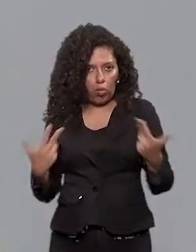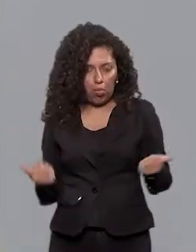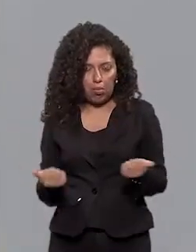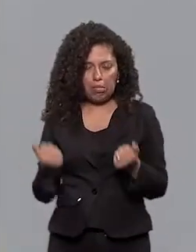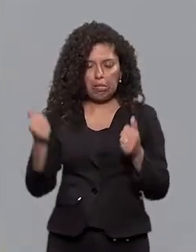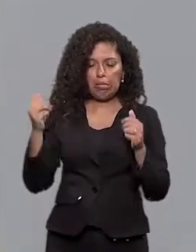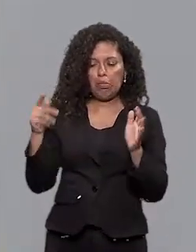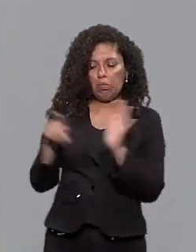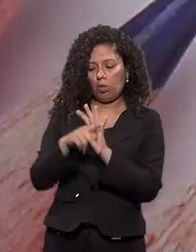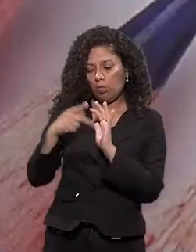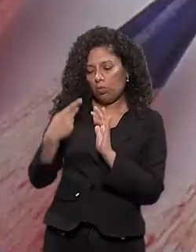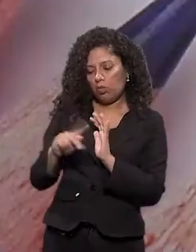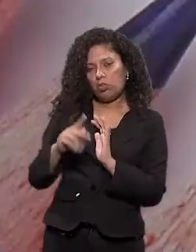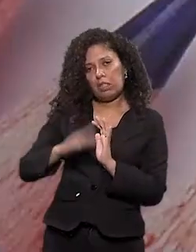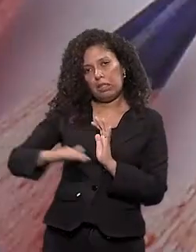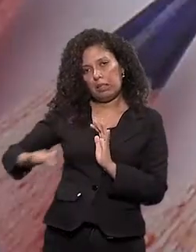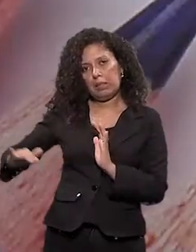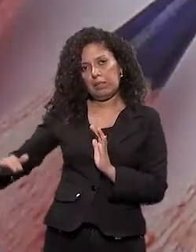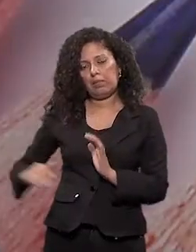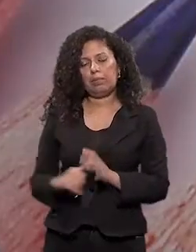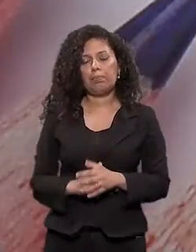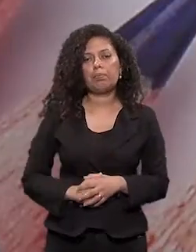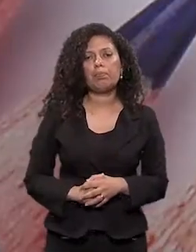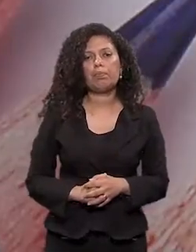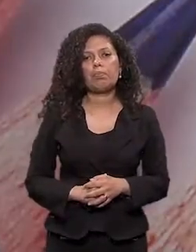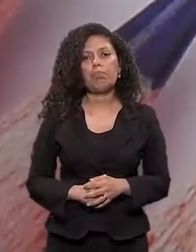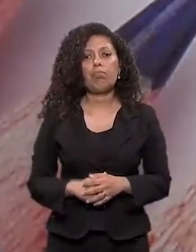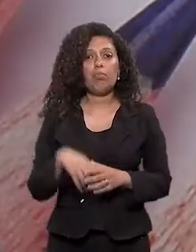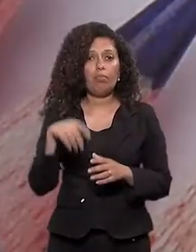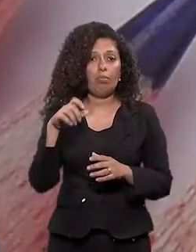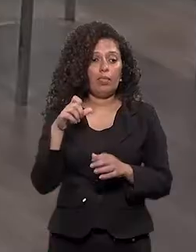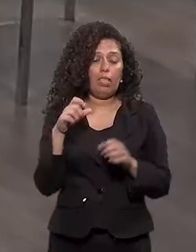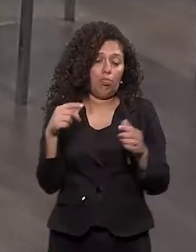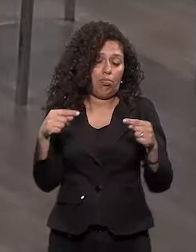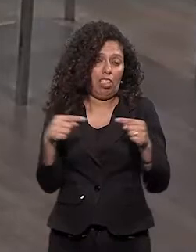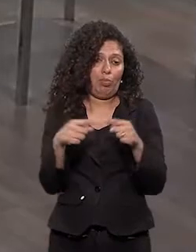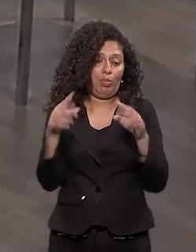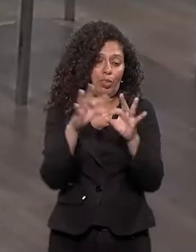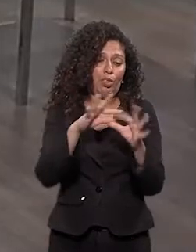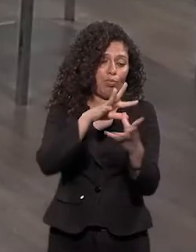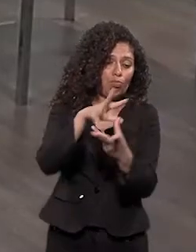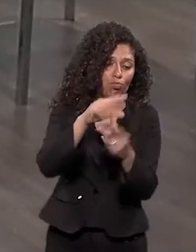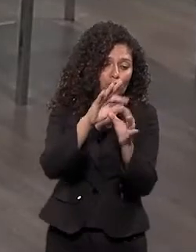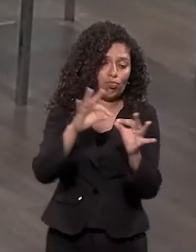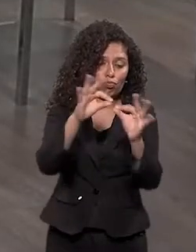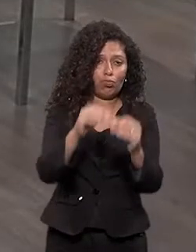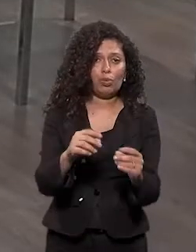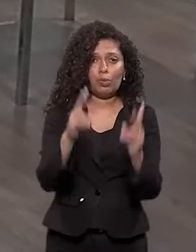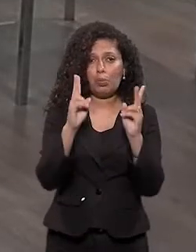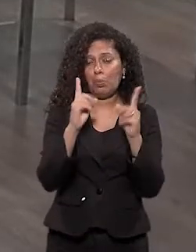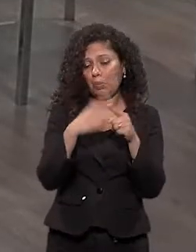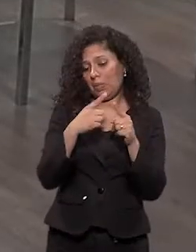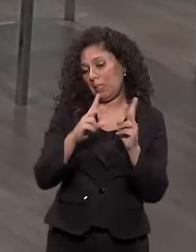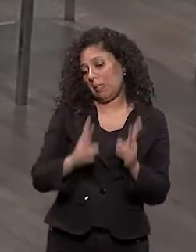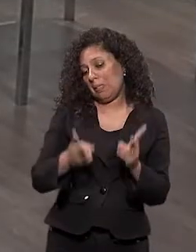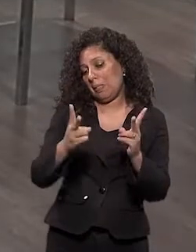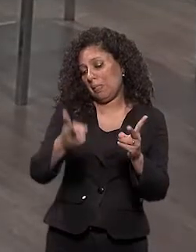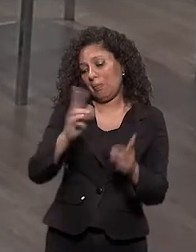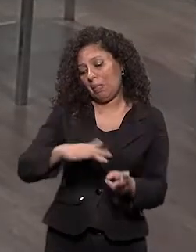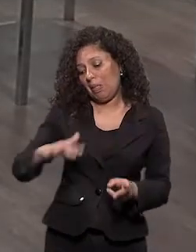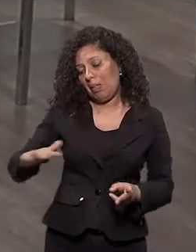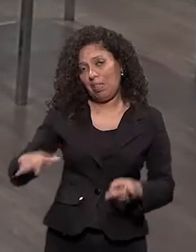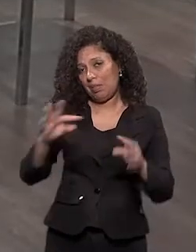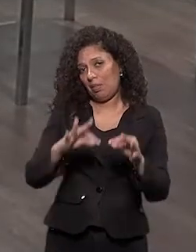infantil. Que acabam sendo universais, Exatamente. dentro para todas as crianças, que criança é